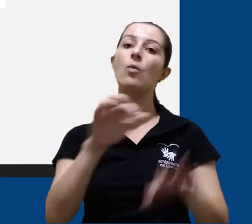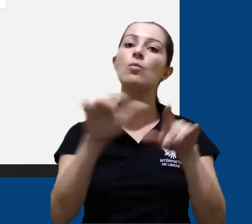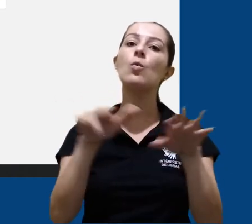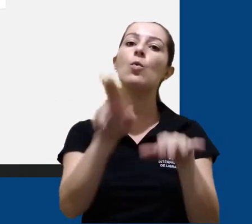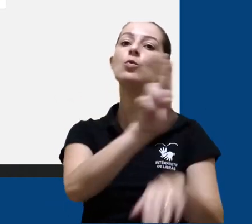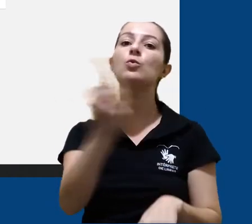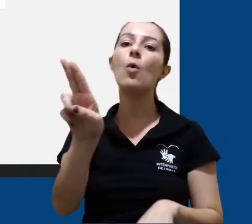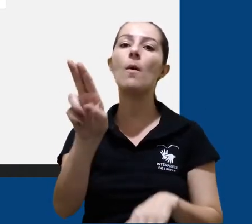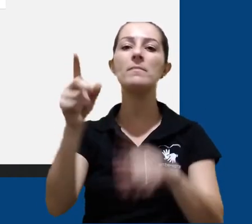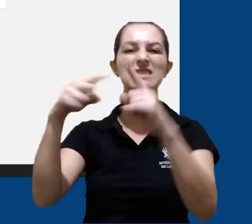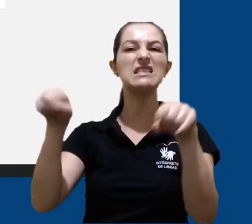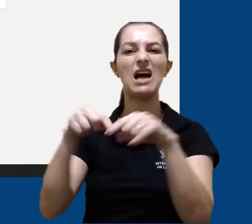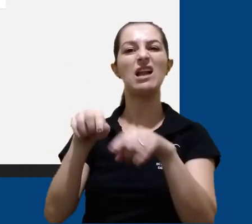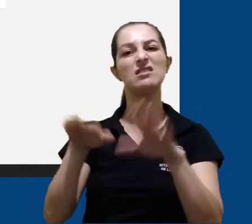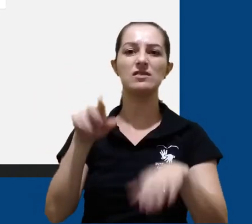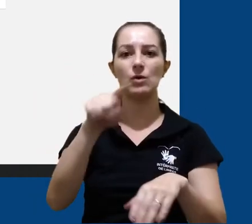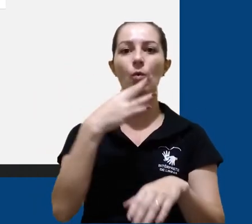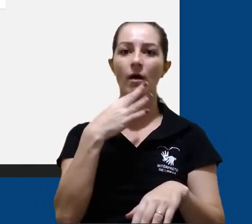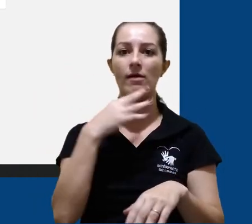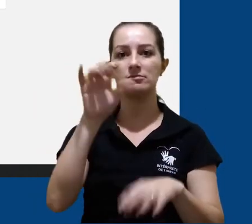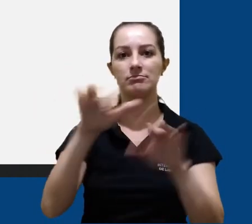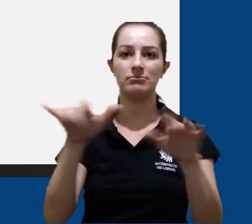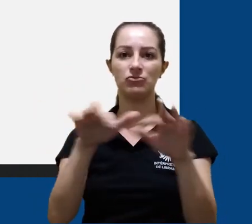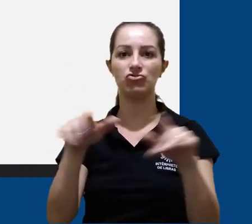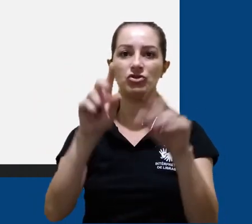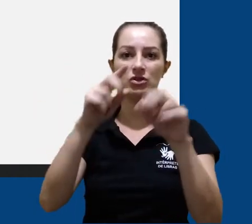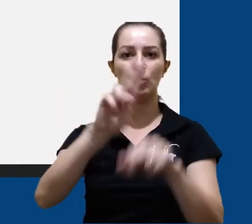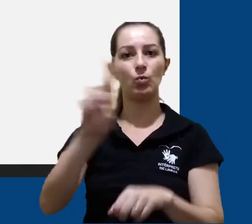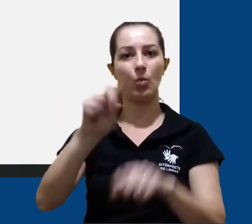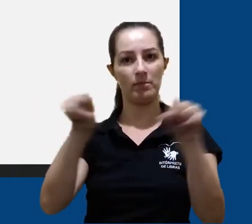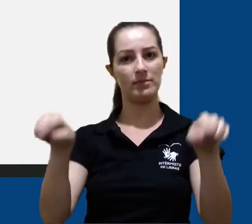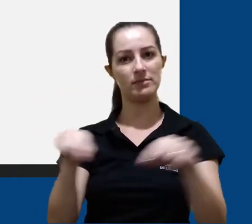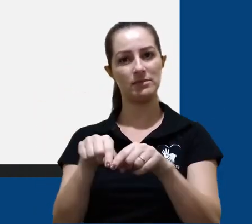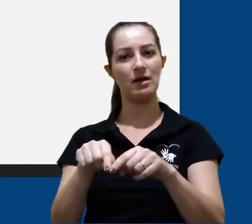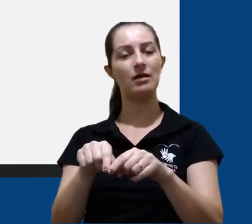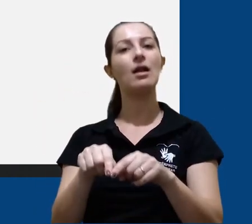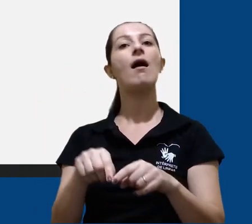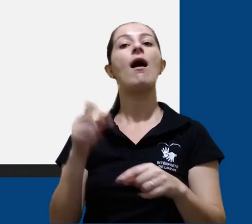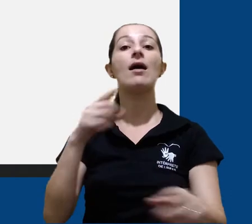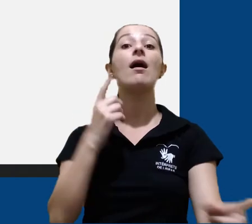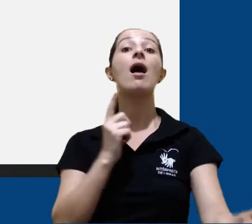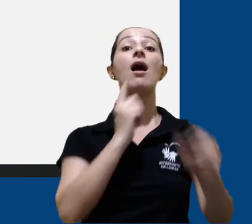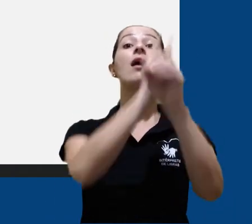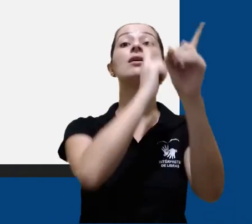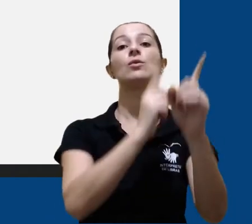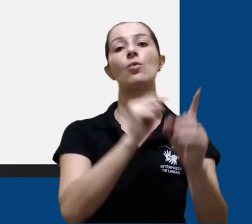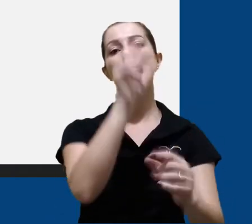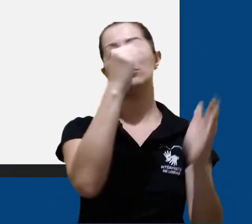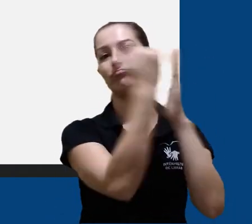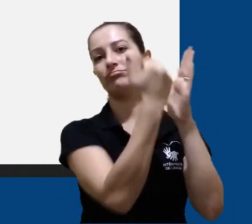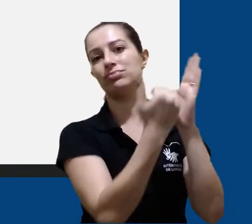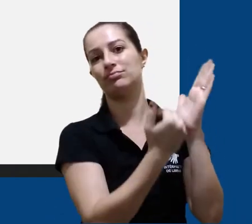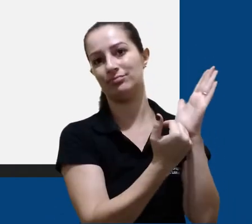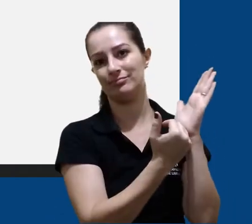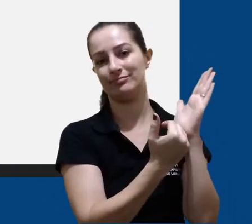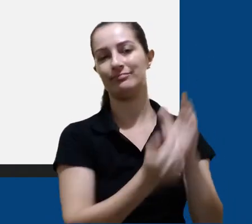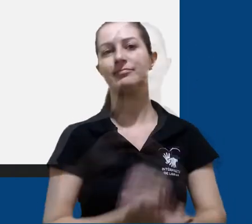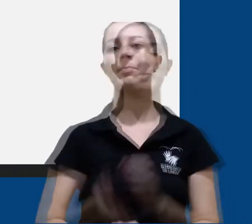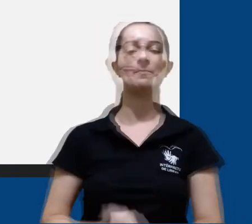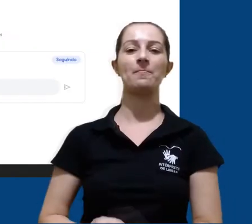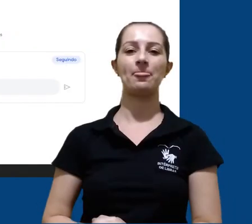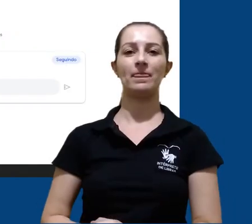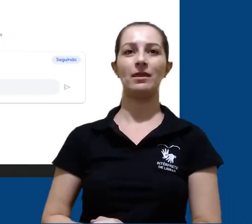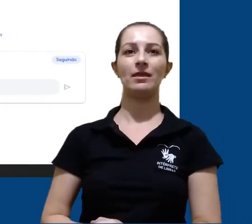digitar o nome de alguma sala no campo que está na parte superior da tela, até que ela apareça em nossa